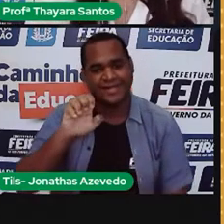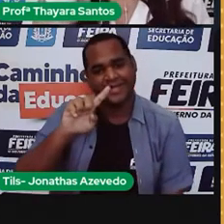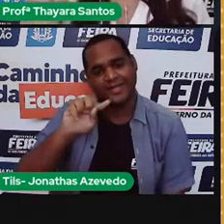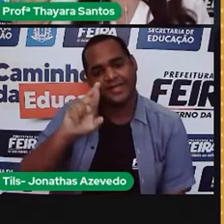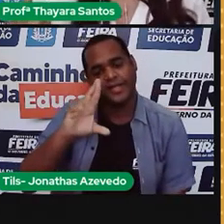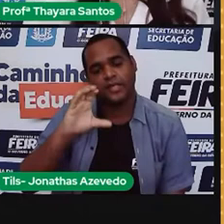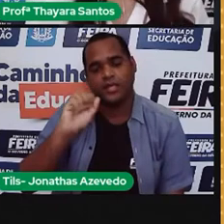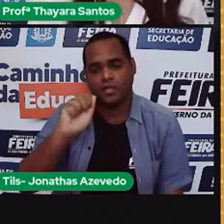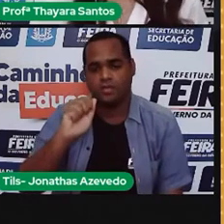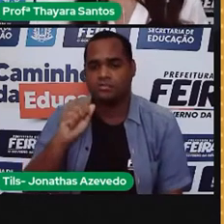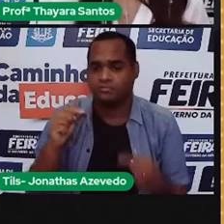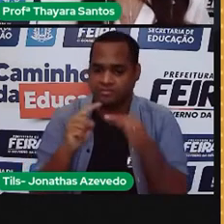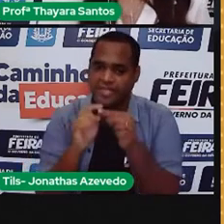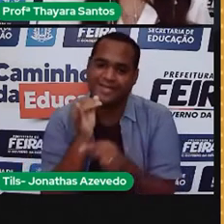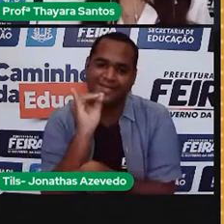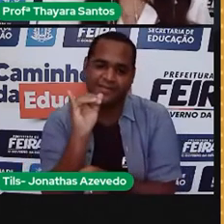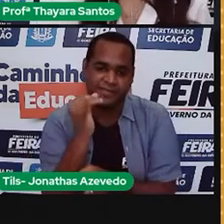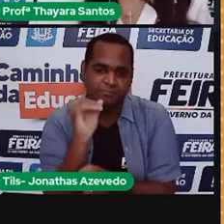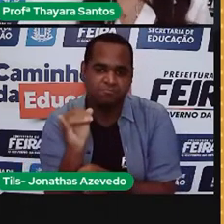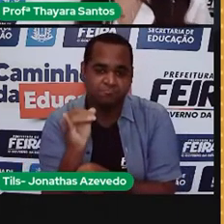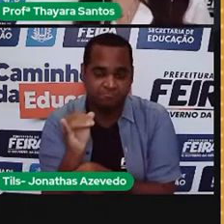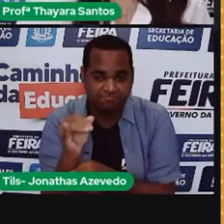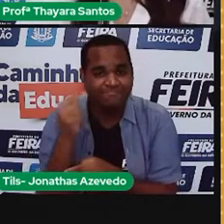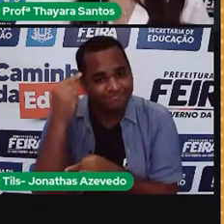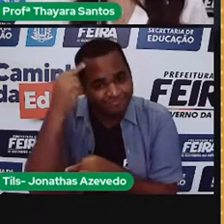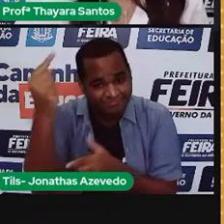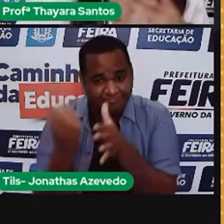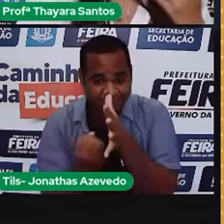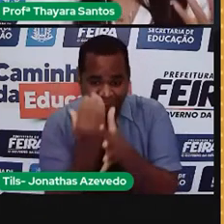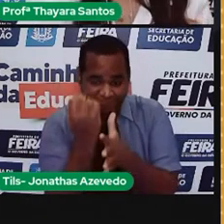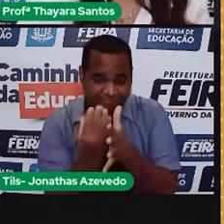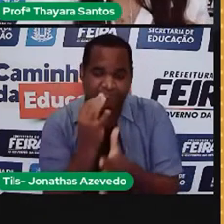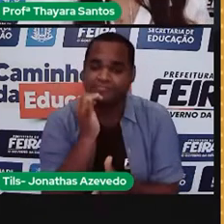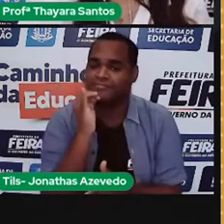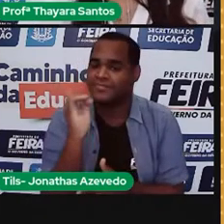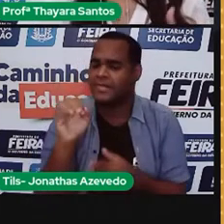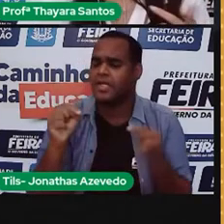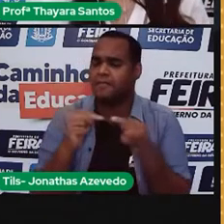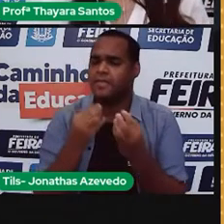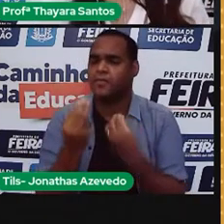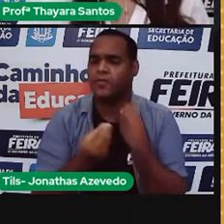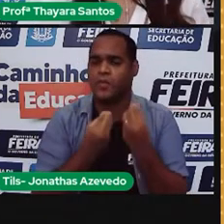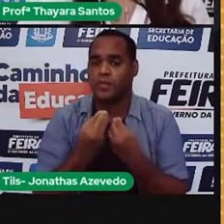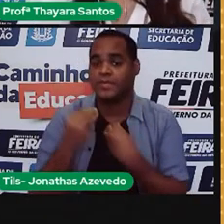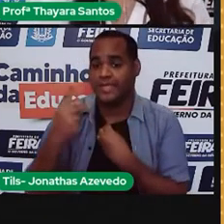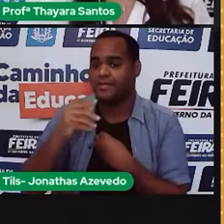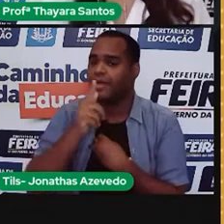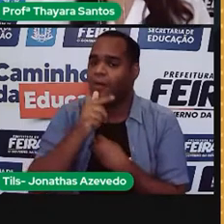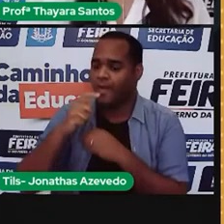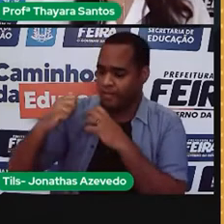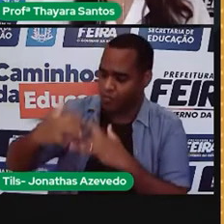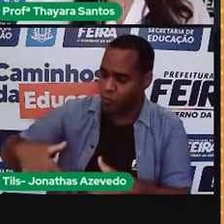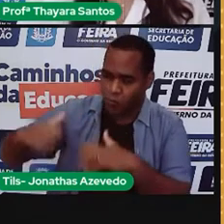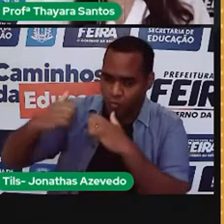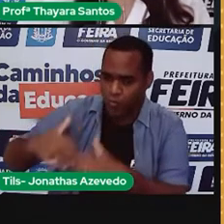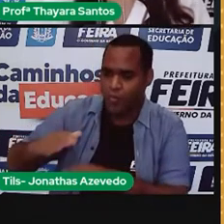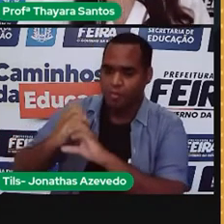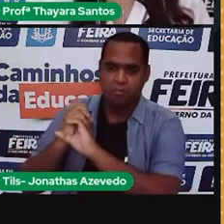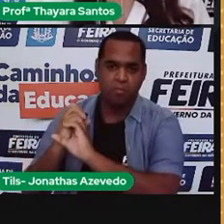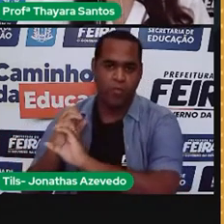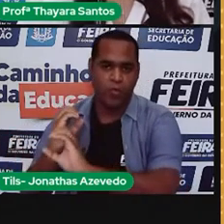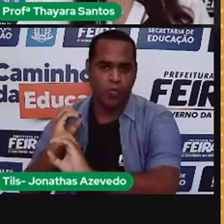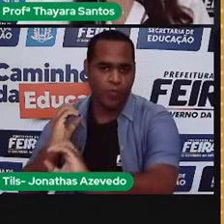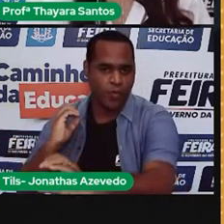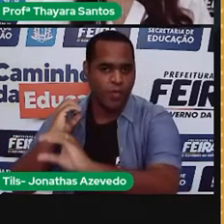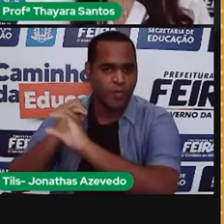energia que é produzida lá nas hidrelétricas, ela é produzida através do movimento da água nas turbinas. A gente tem